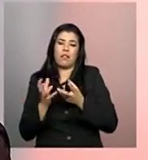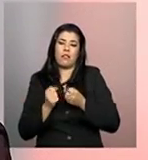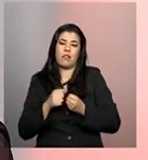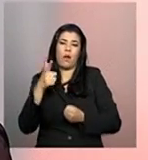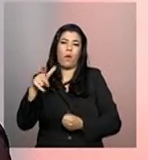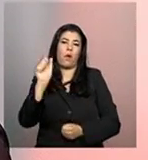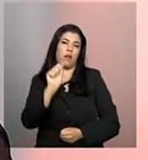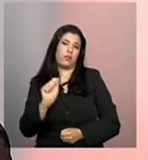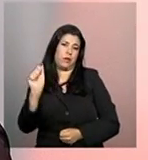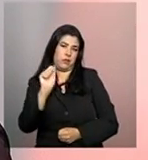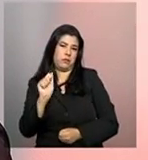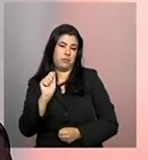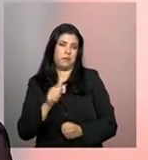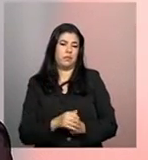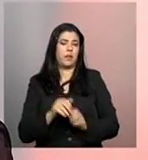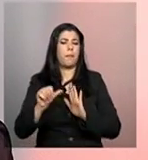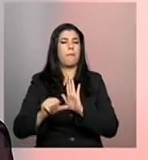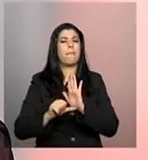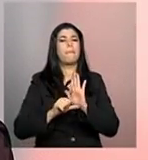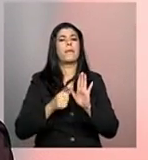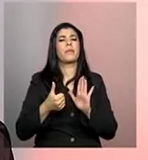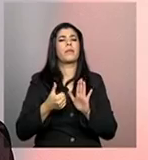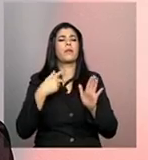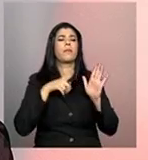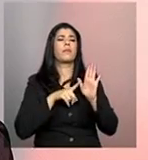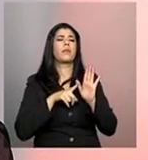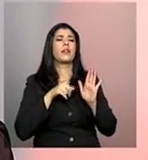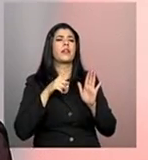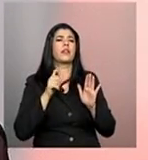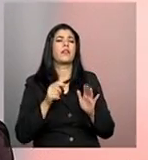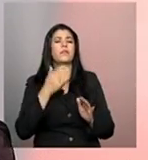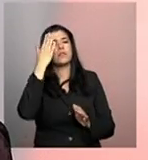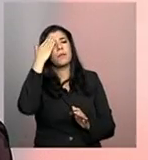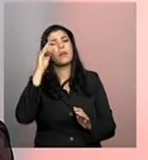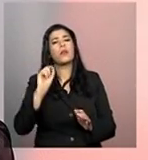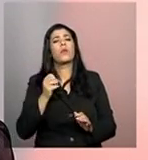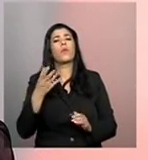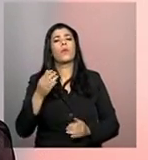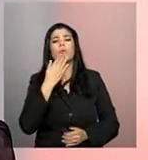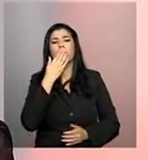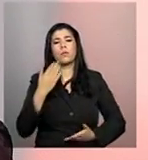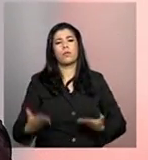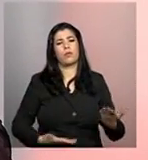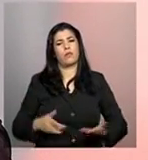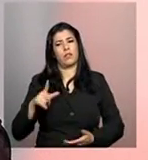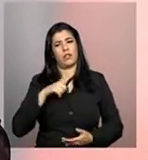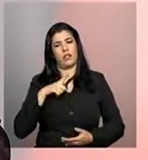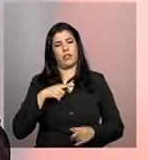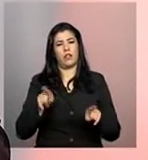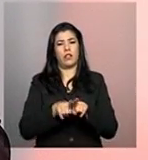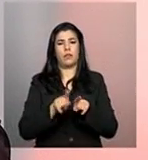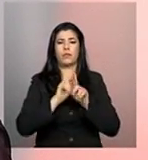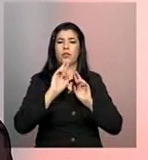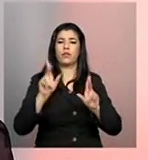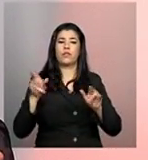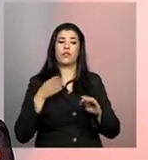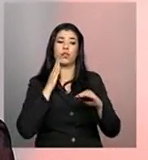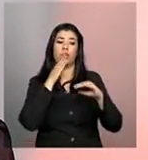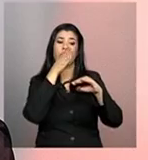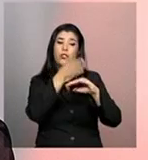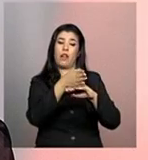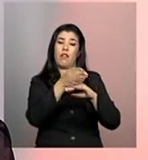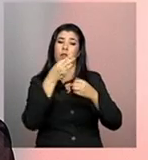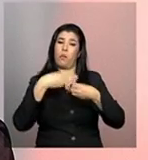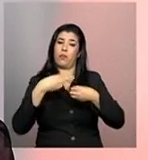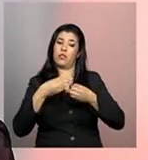Então, a primeira sessão é que o município vai dizer quais os serviços existem lá no seu território, lá no município e quais são ofertados diretamente por ele